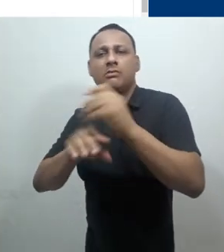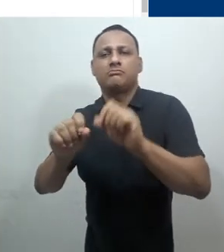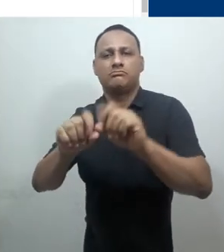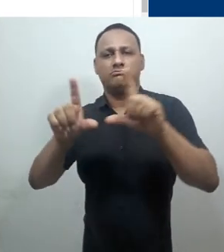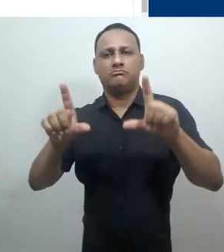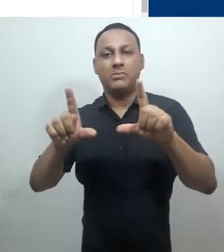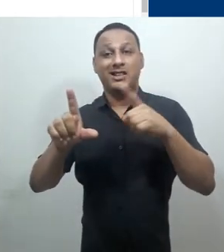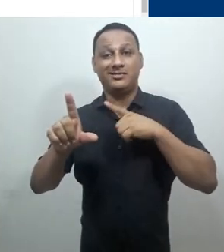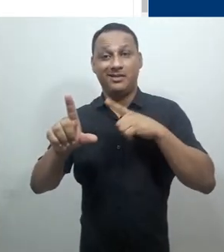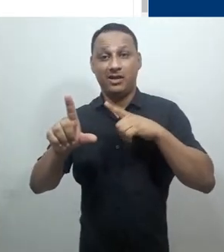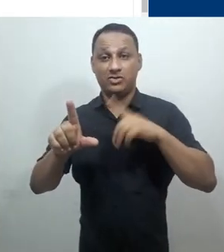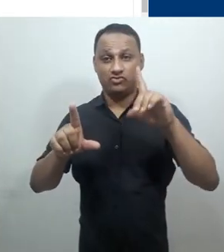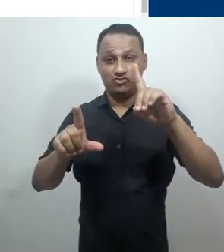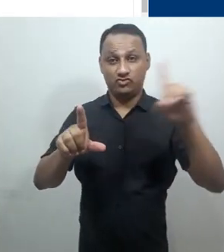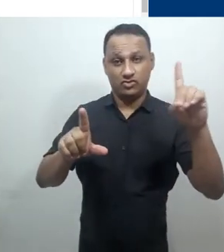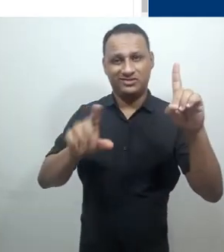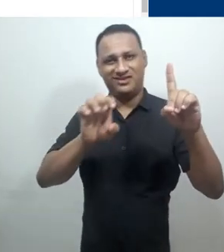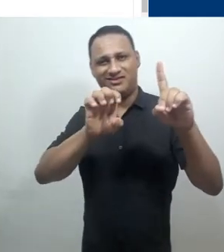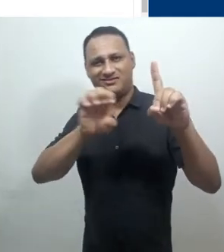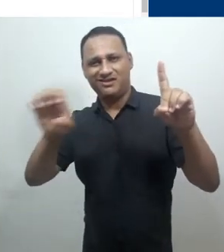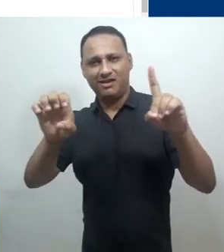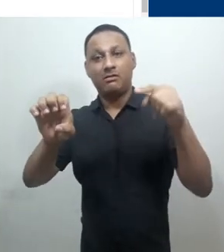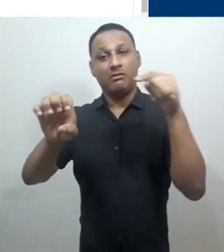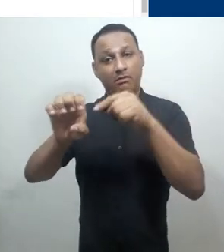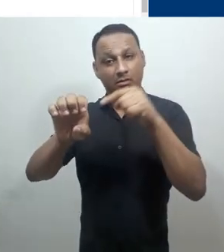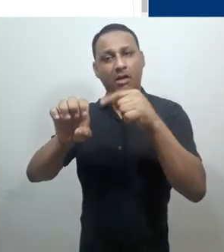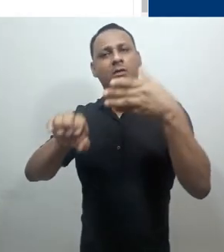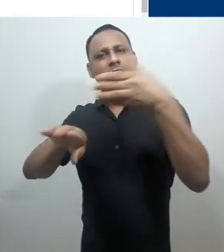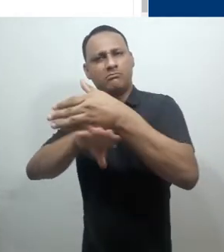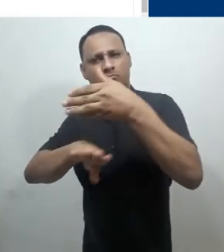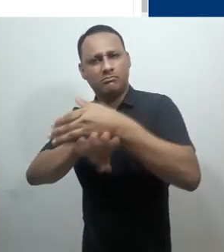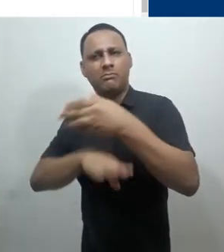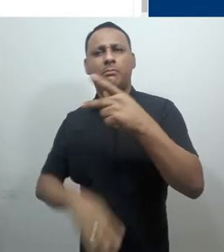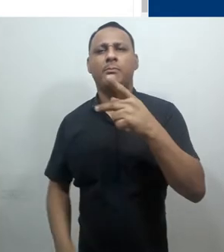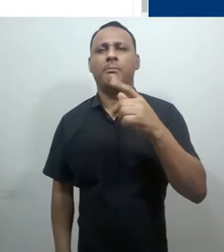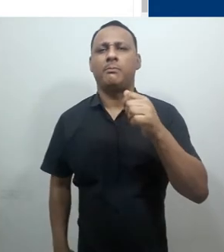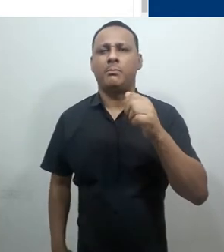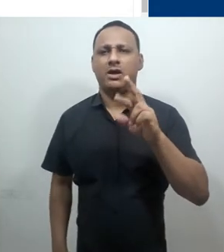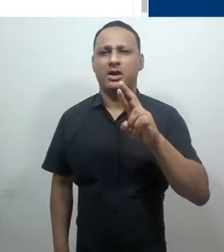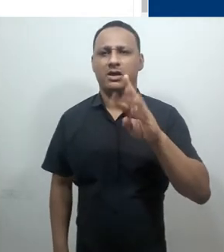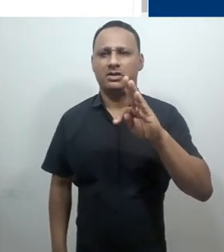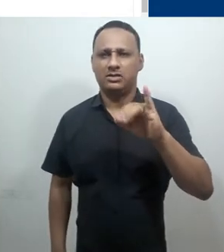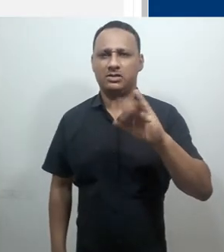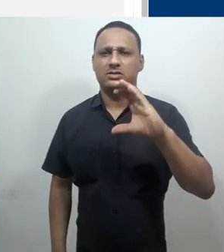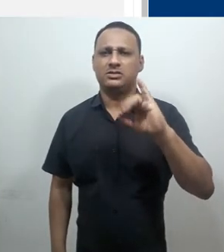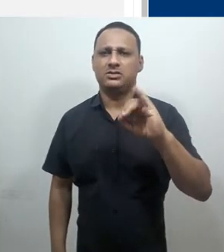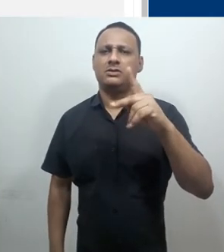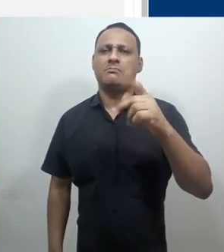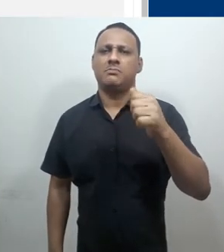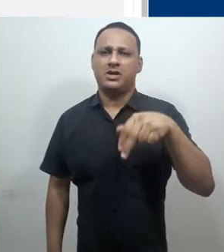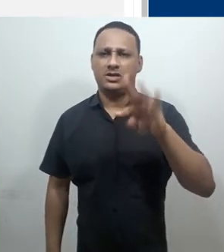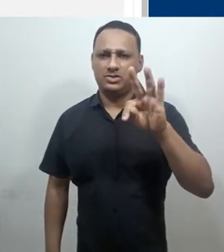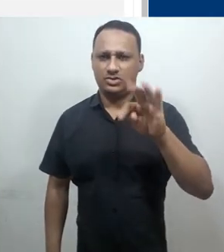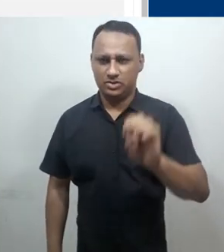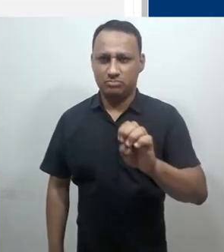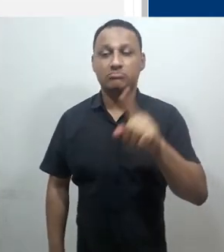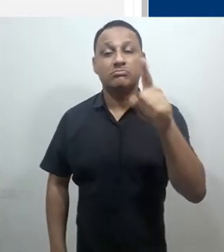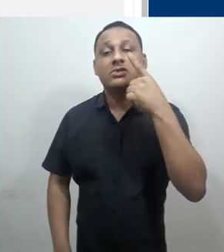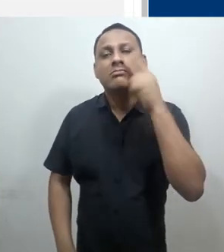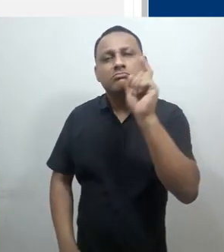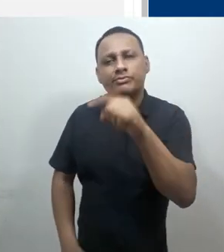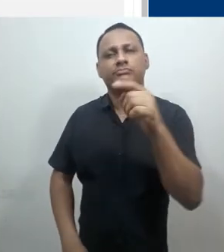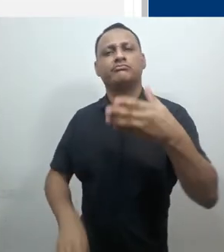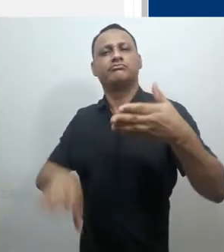podemos procurar pelo link Participantes. Aplicarmos sobre ele, estaremos